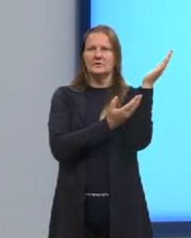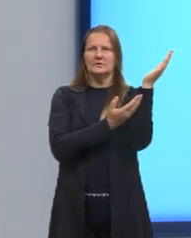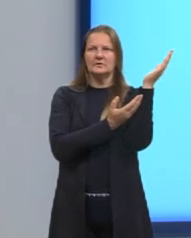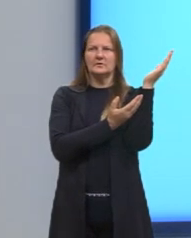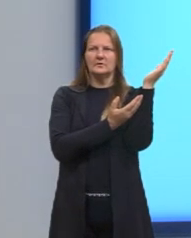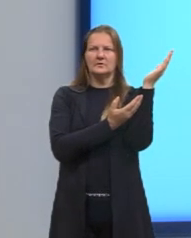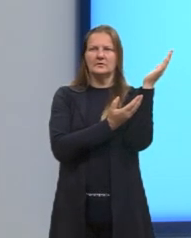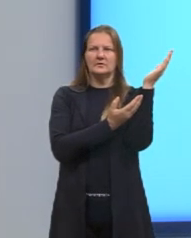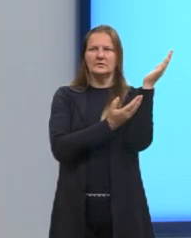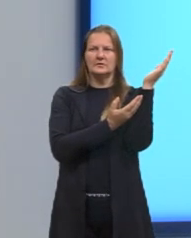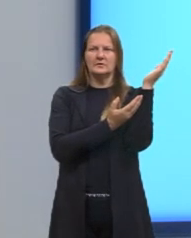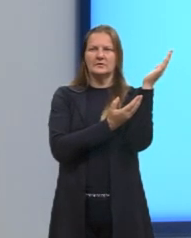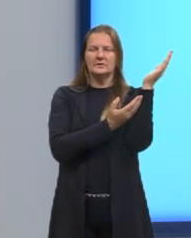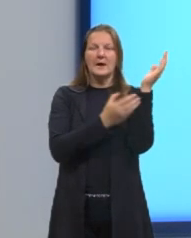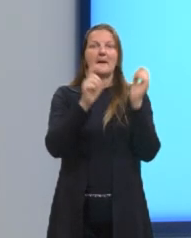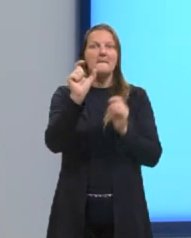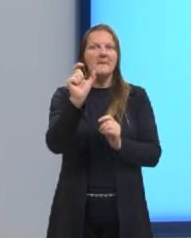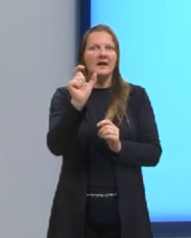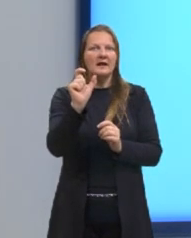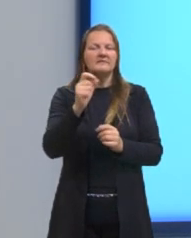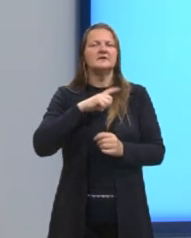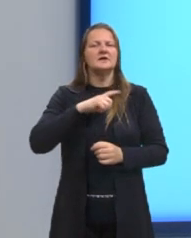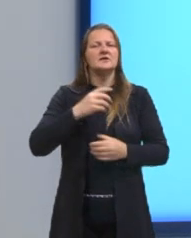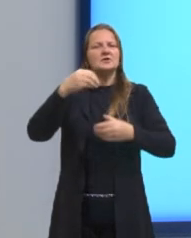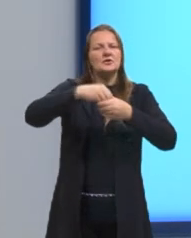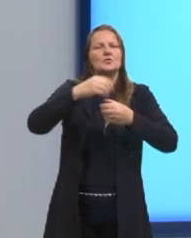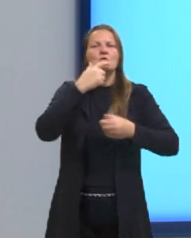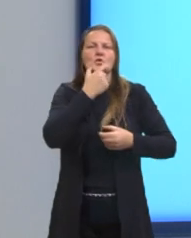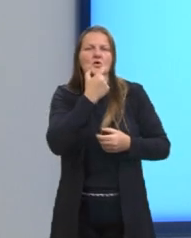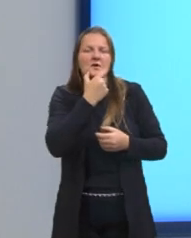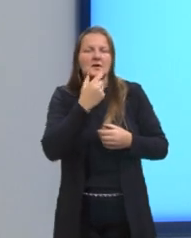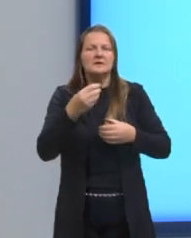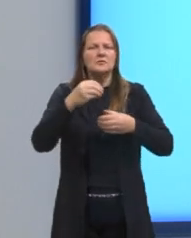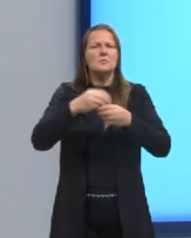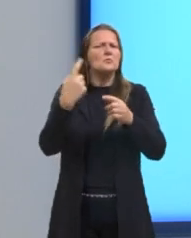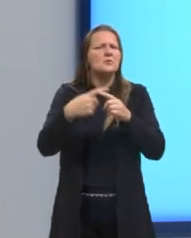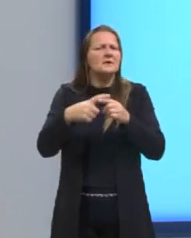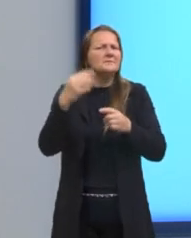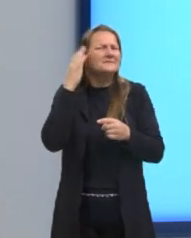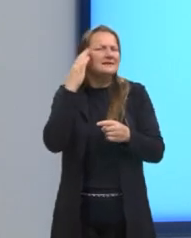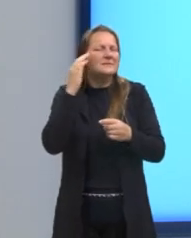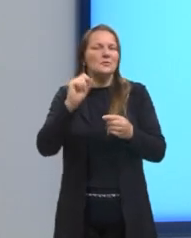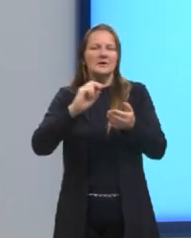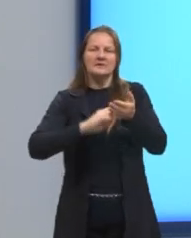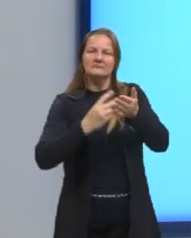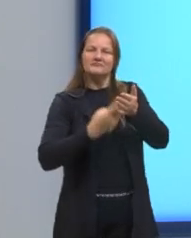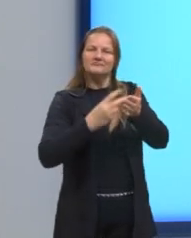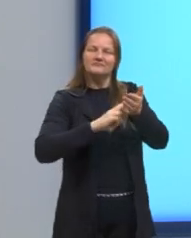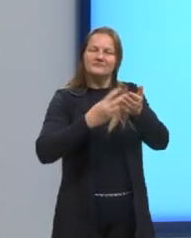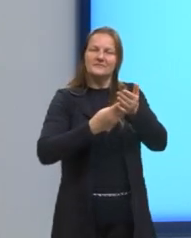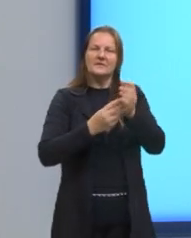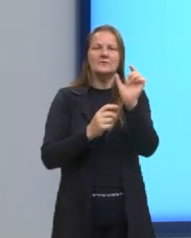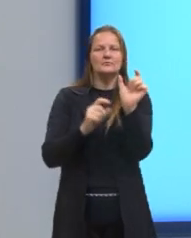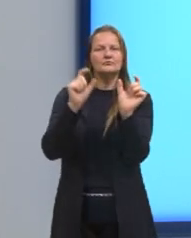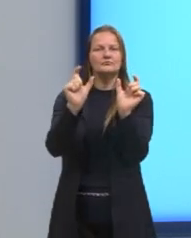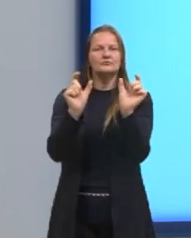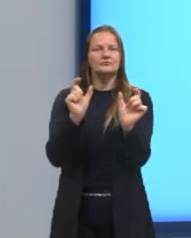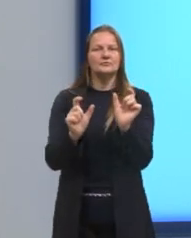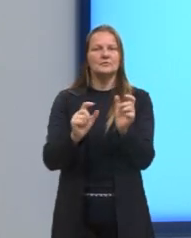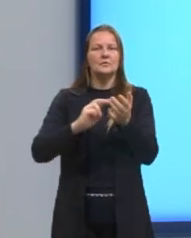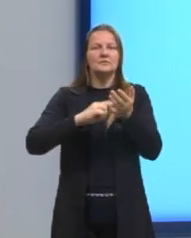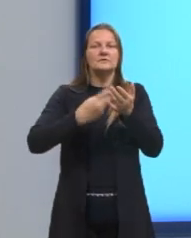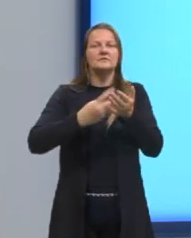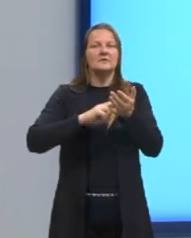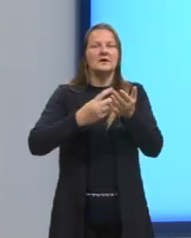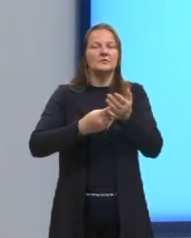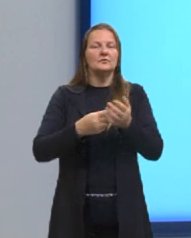cada uma delas? Por que eu preciso saber o significado delas? Eu vou passar vários significados de várias palavras aqui. E